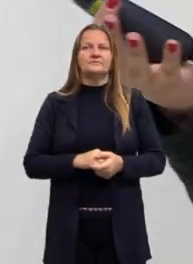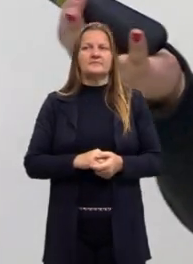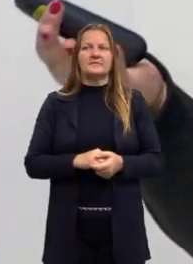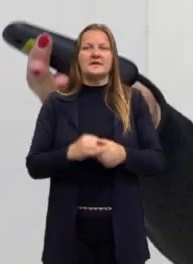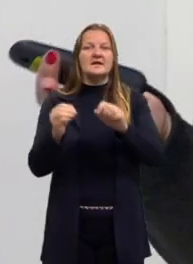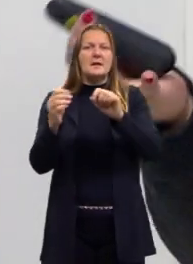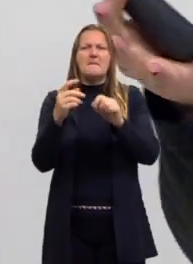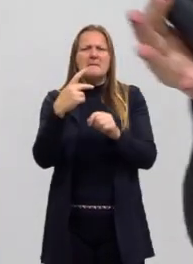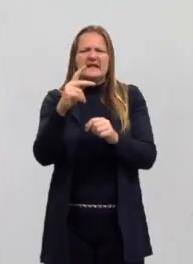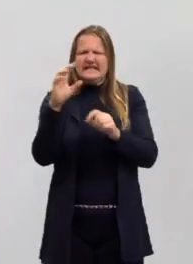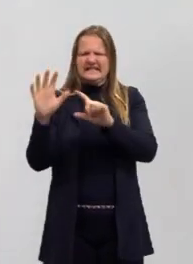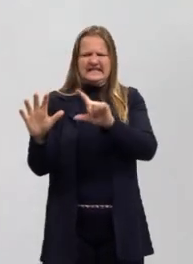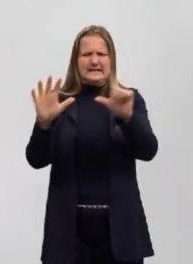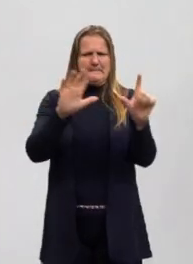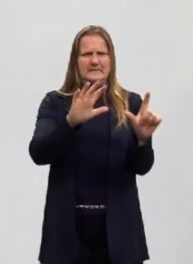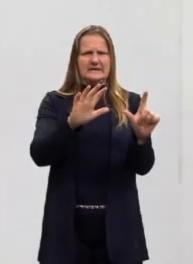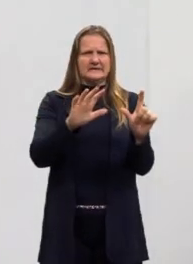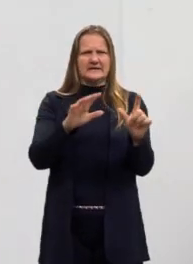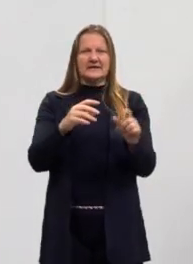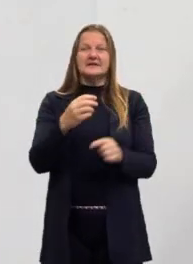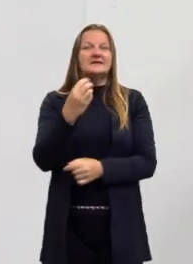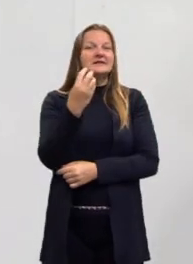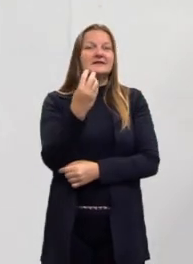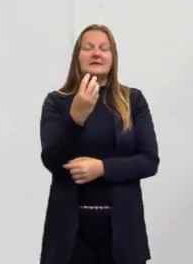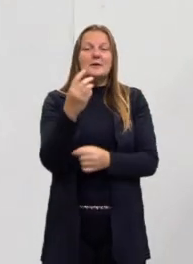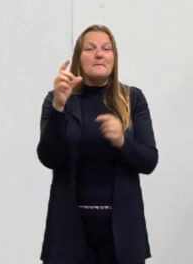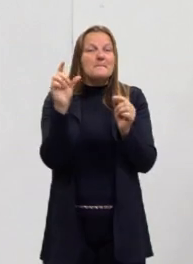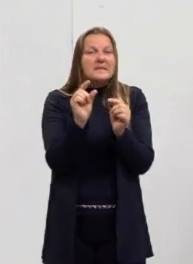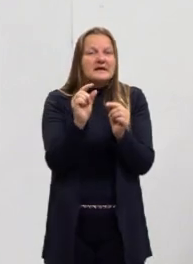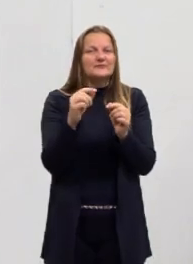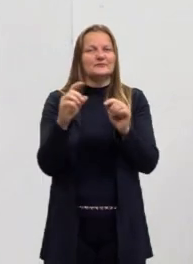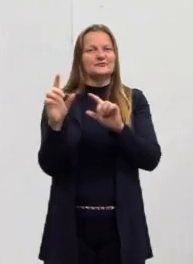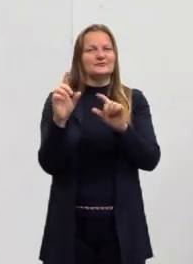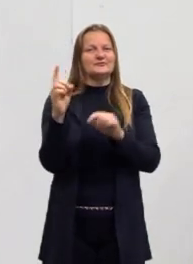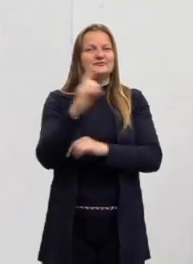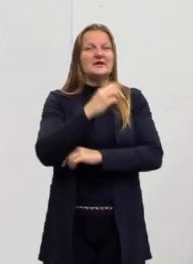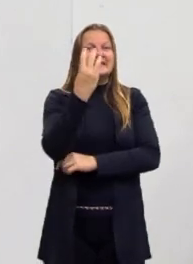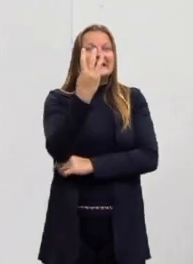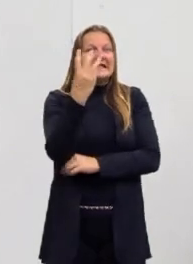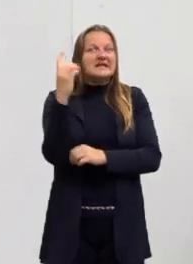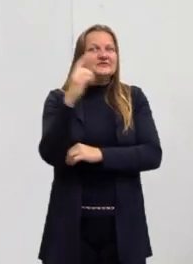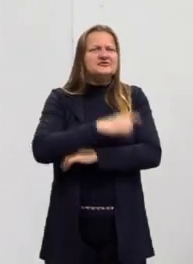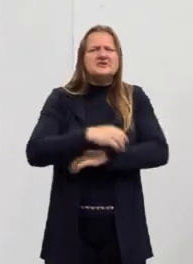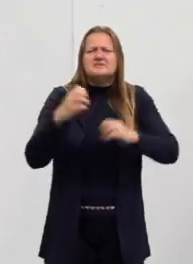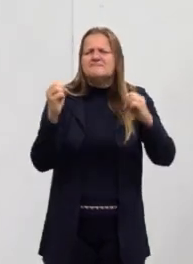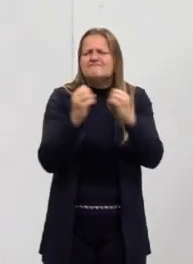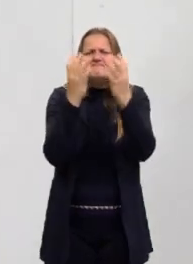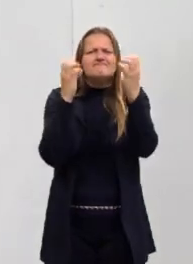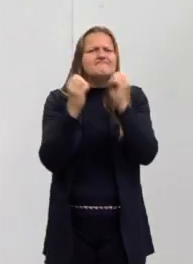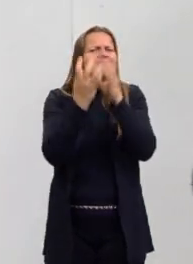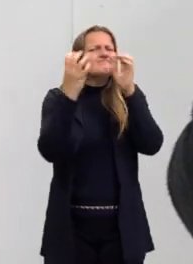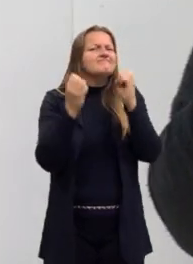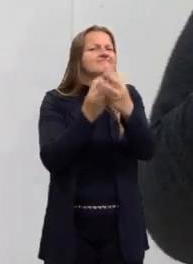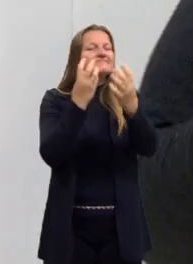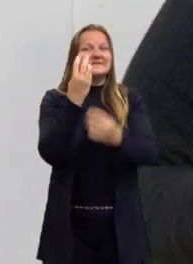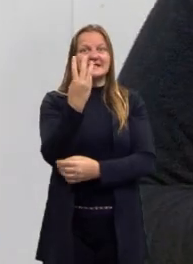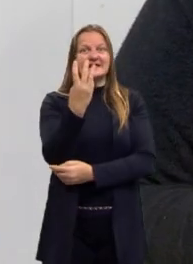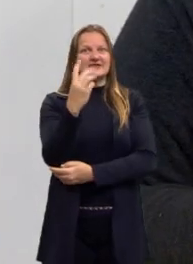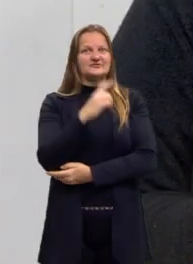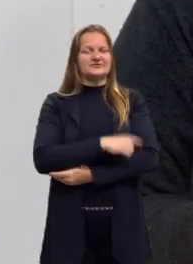uma semana inteira, a gente disse que uma semana, mas foram menos dias, foram três dias de realmente bastante